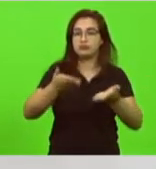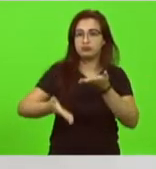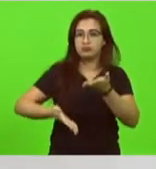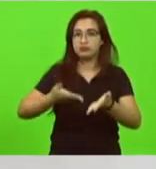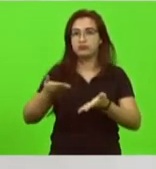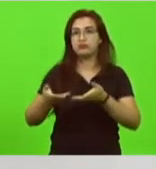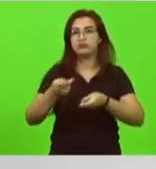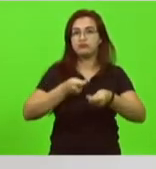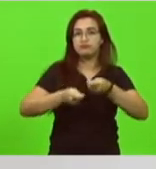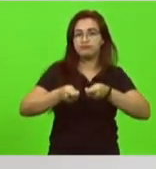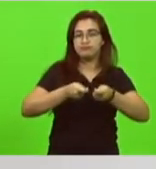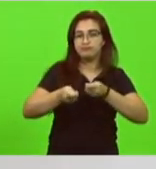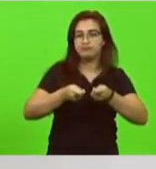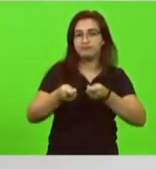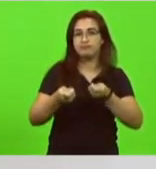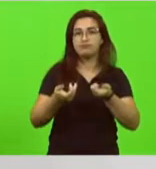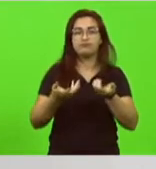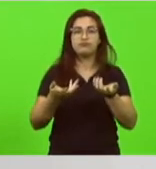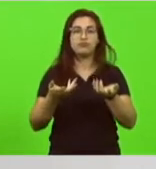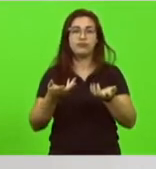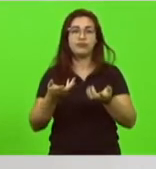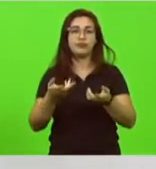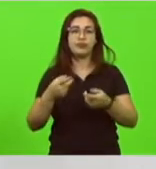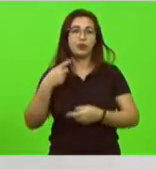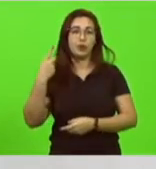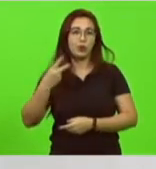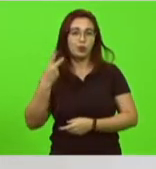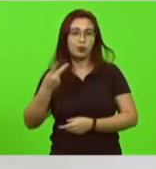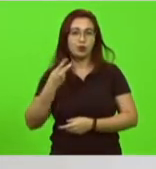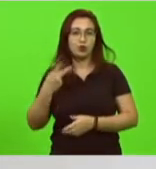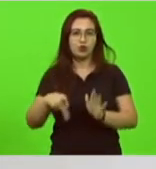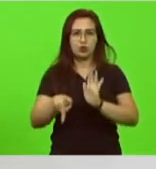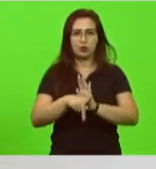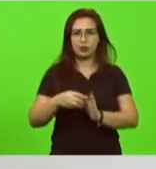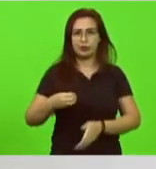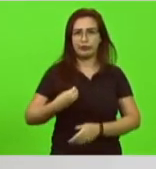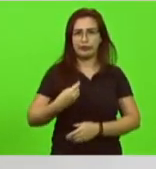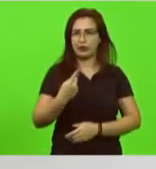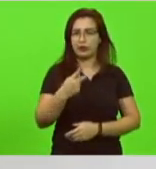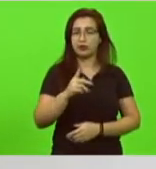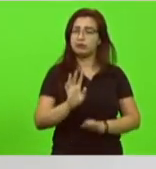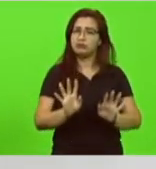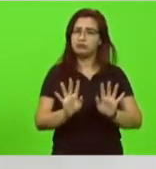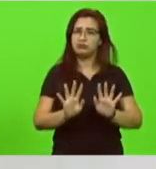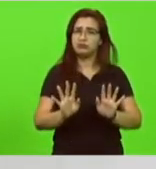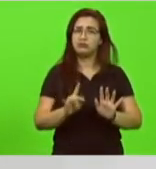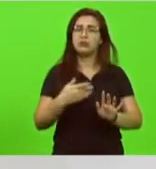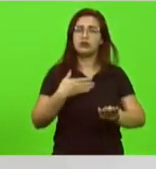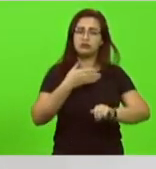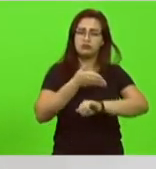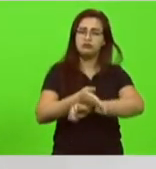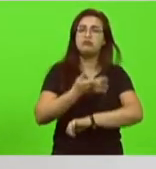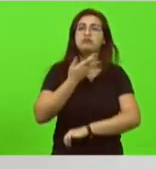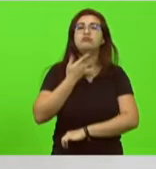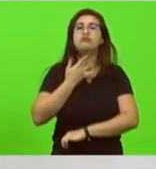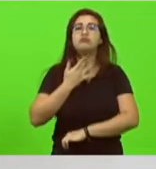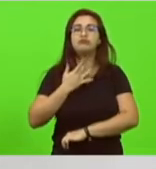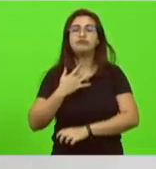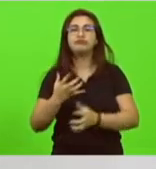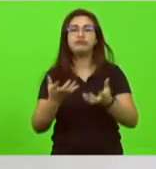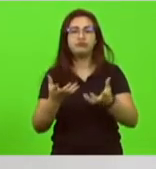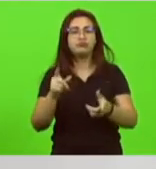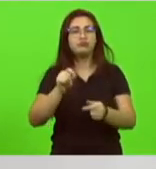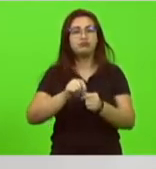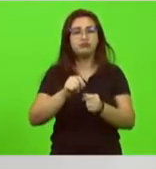fazem da política um meio de vida pessoas que entraram realmente com a vontade de fazer algo novo e